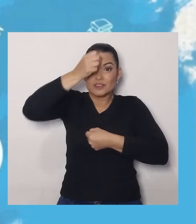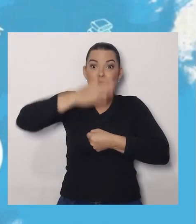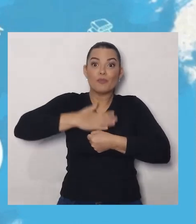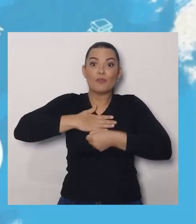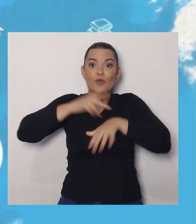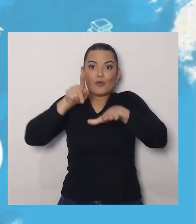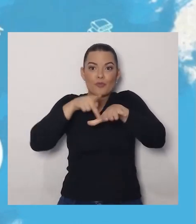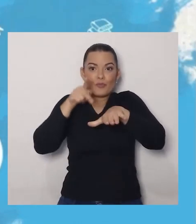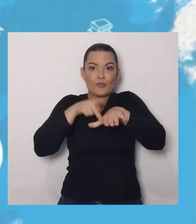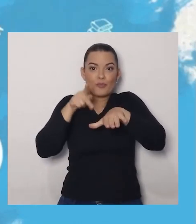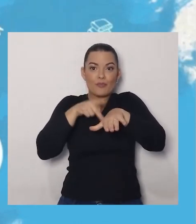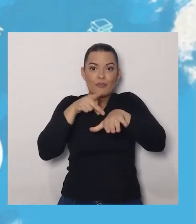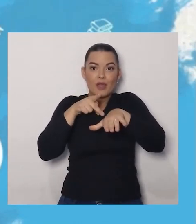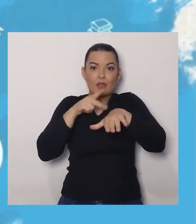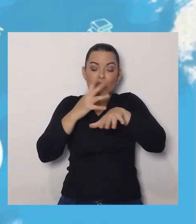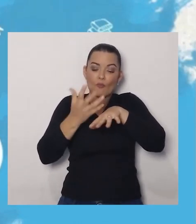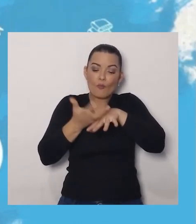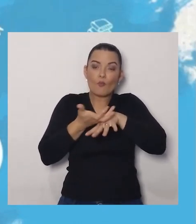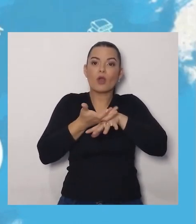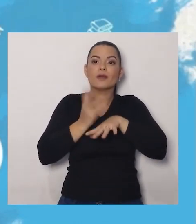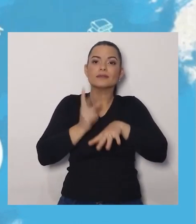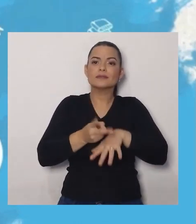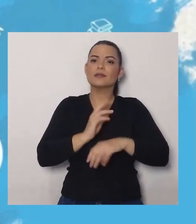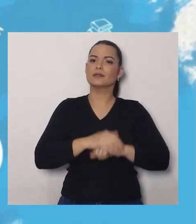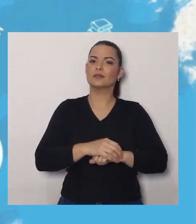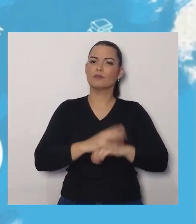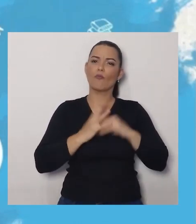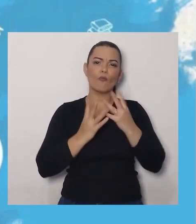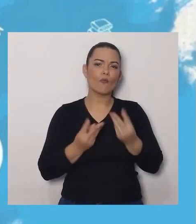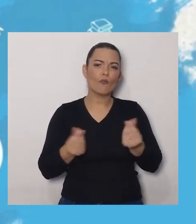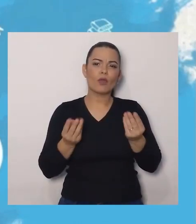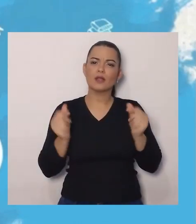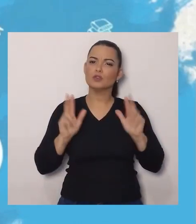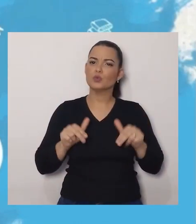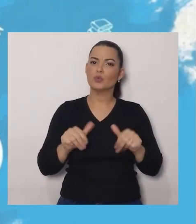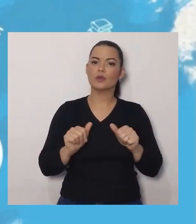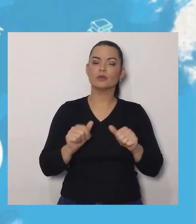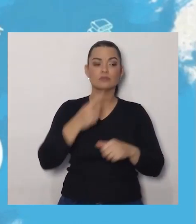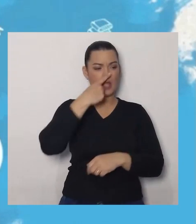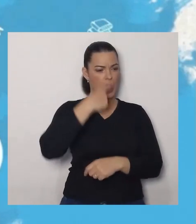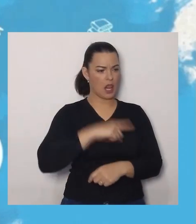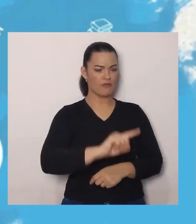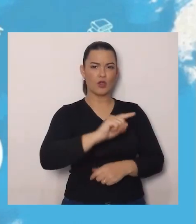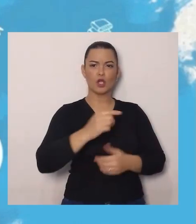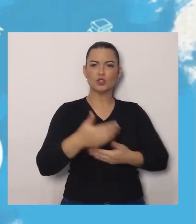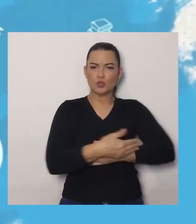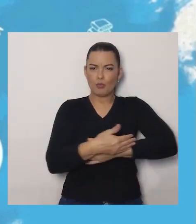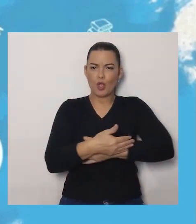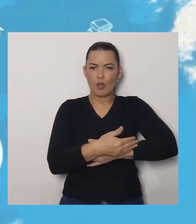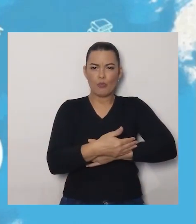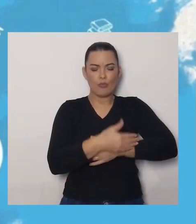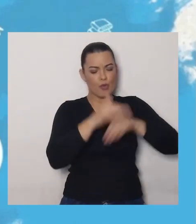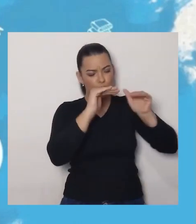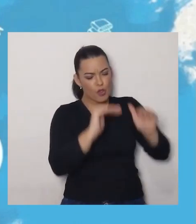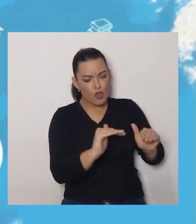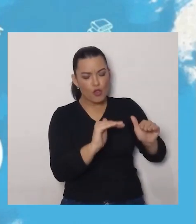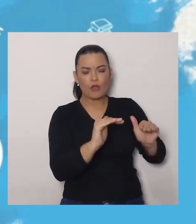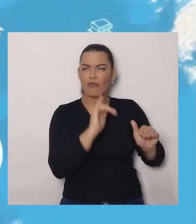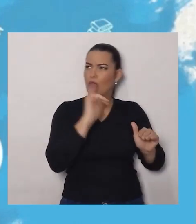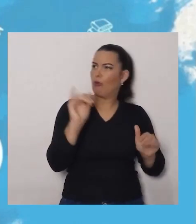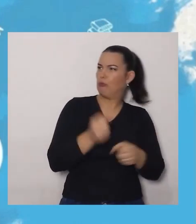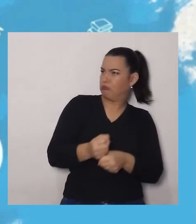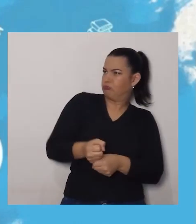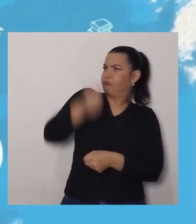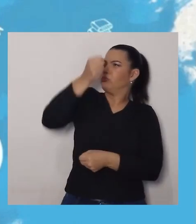pés secos. O bebê elefante disse, guarda-chuva? Ah, o